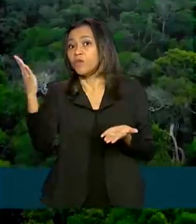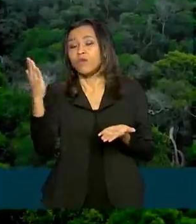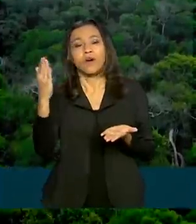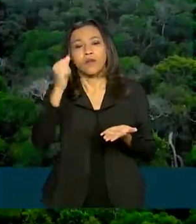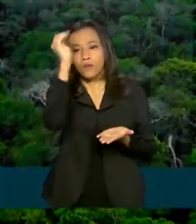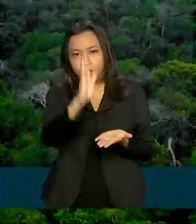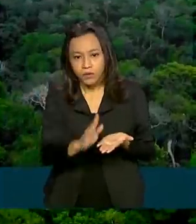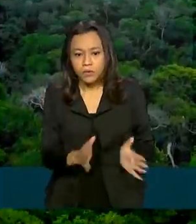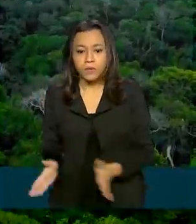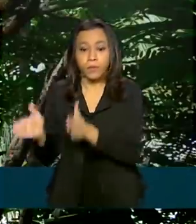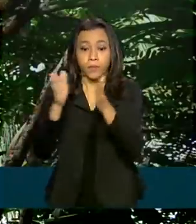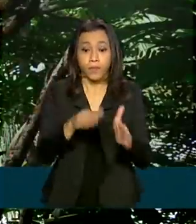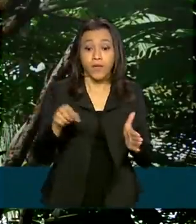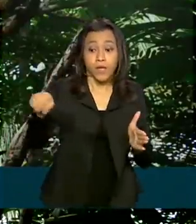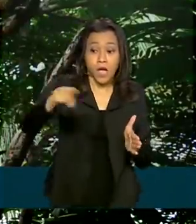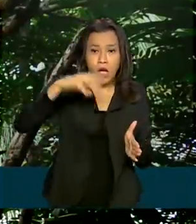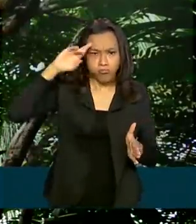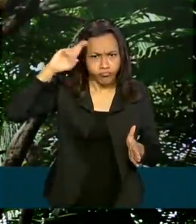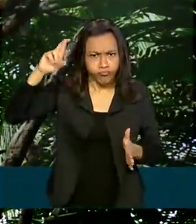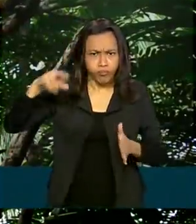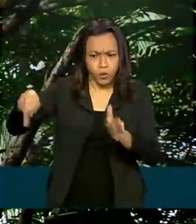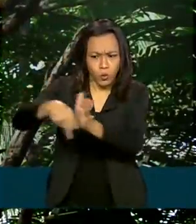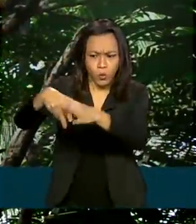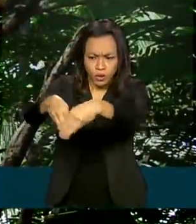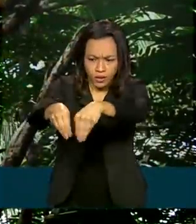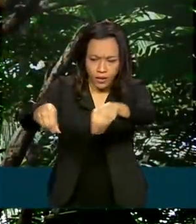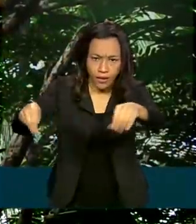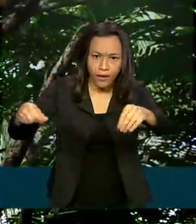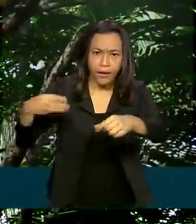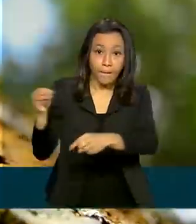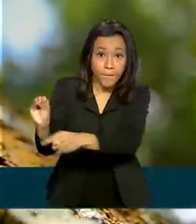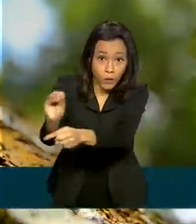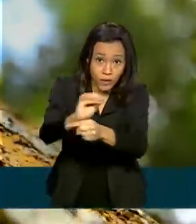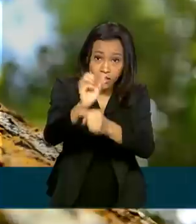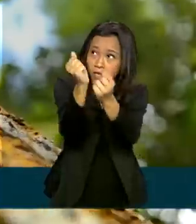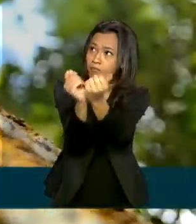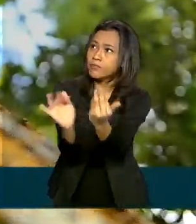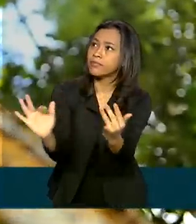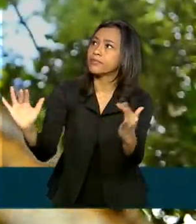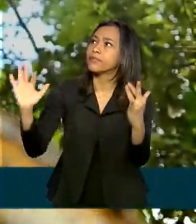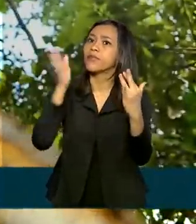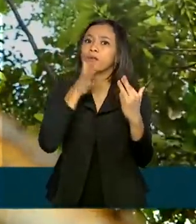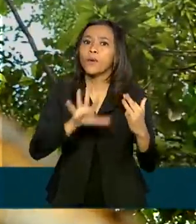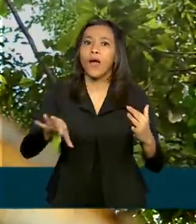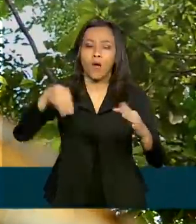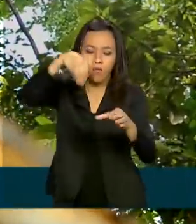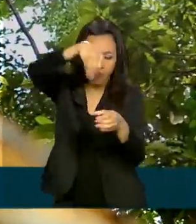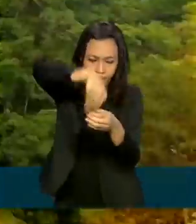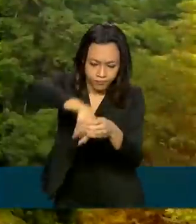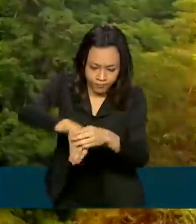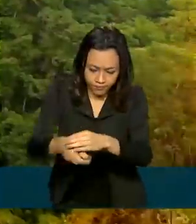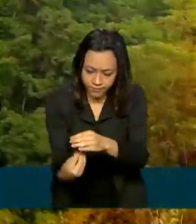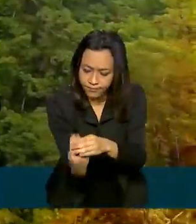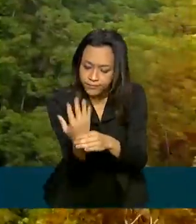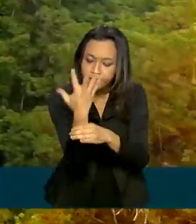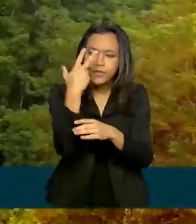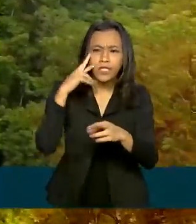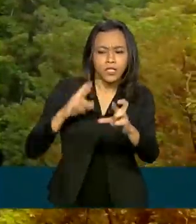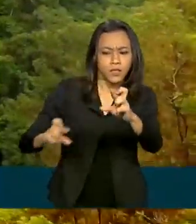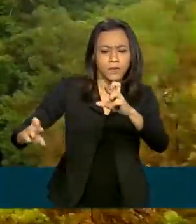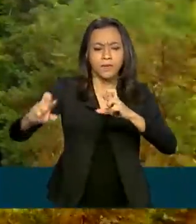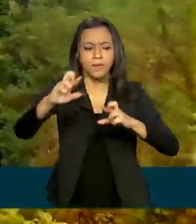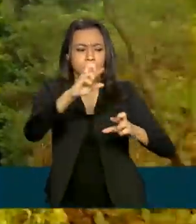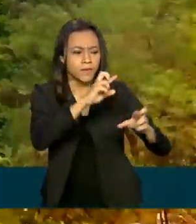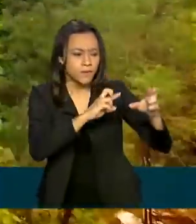combater incêndios, proteger a vegetação nativa, plantar árvores e fizer o monitoramento